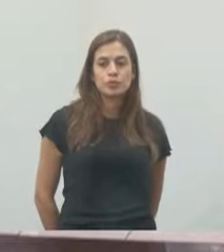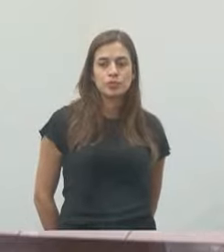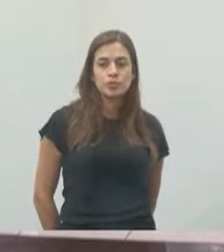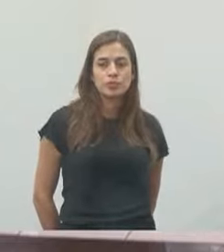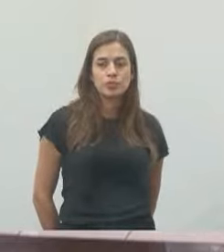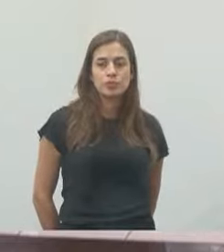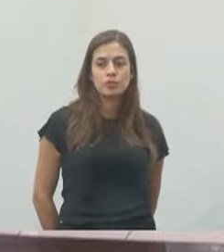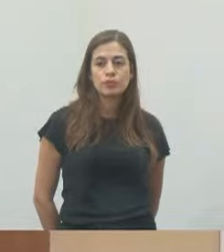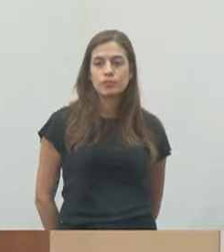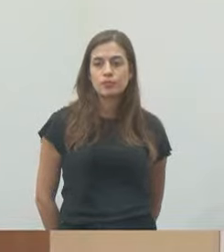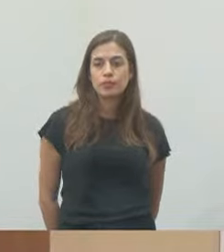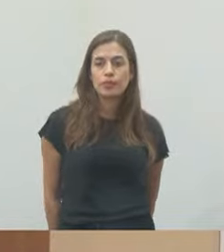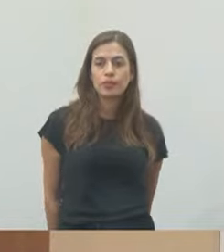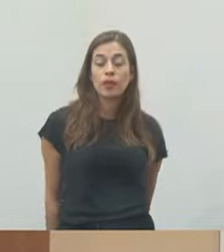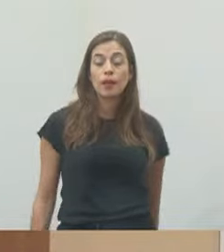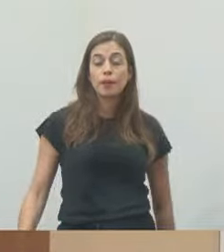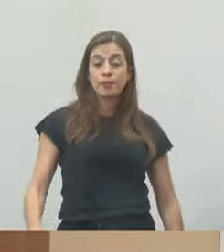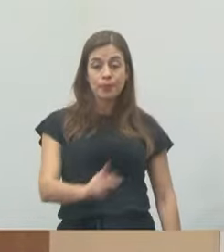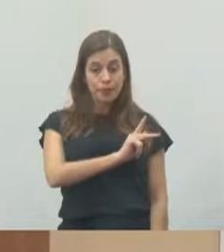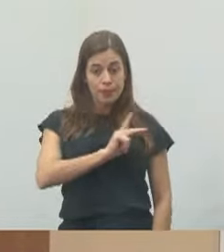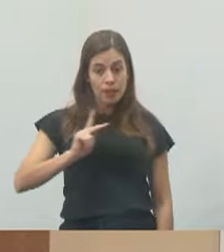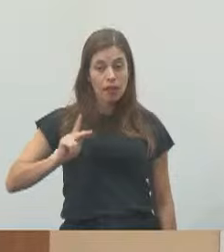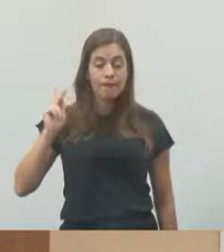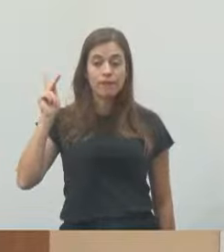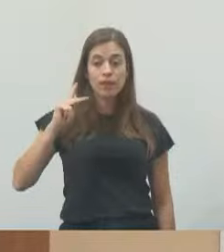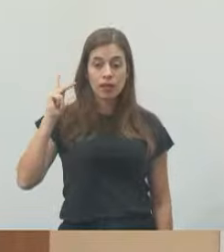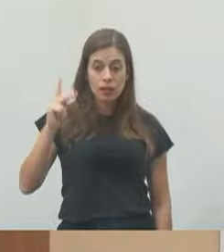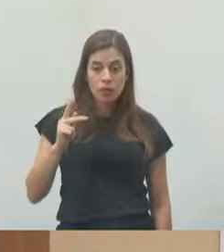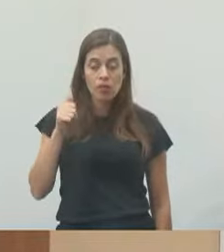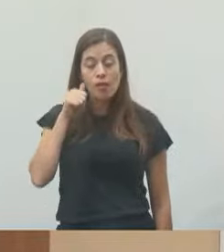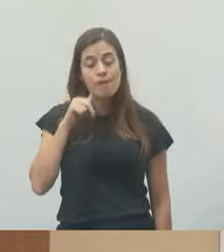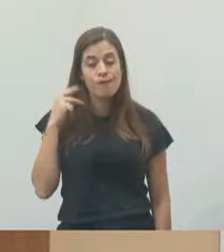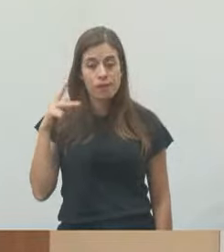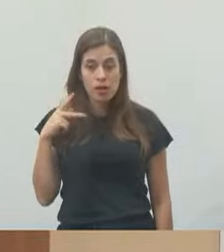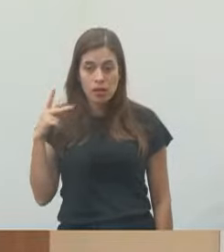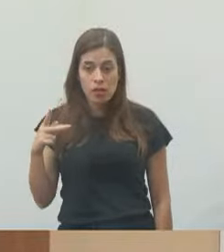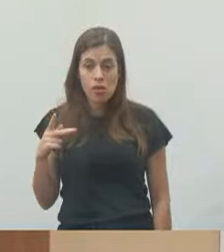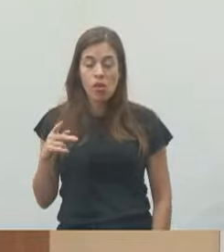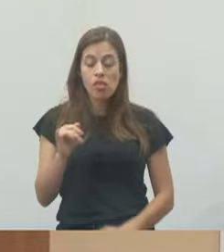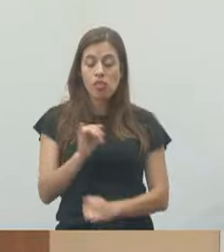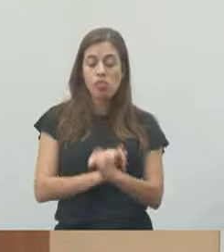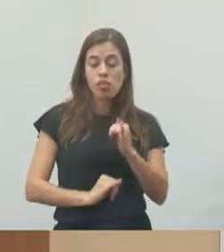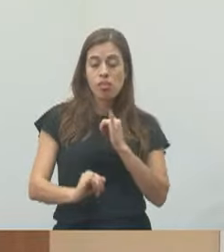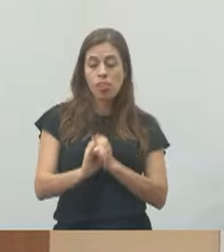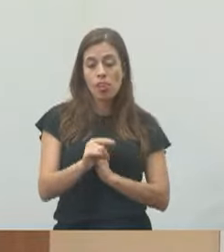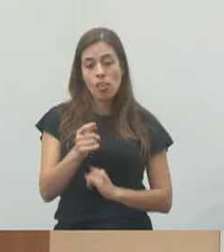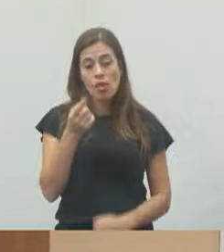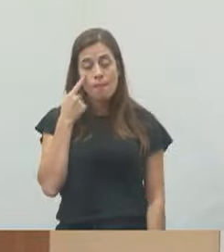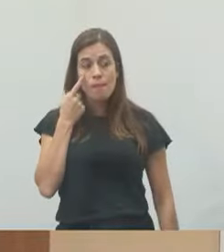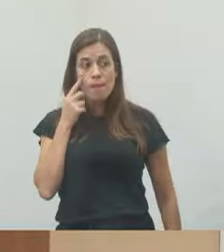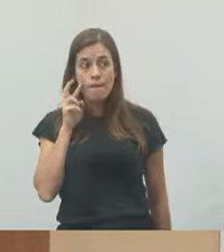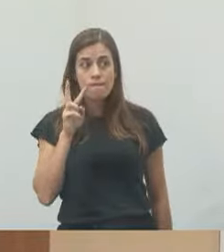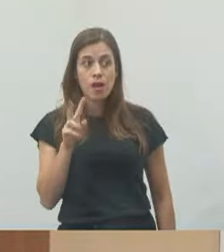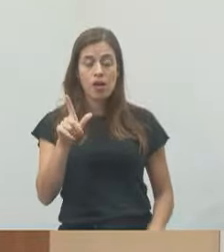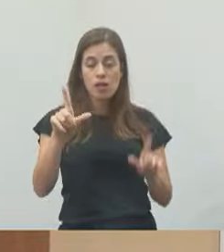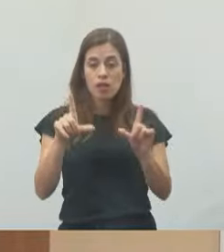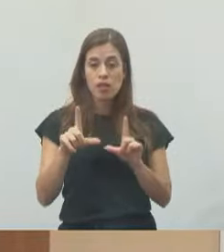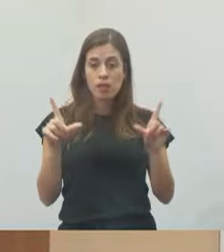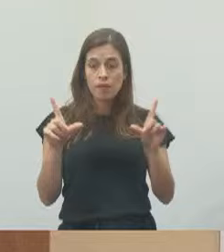Senhor presidente, vereadores, vereadoras, internautas, telespectadores,